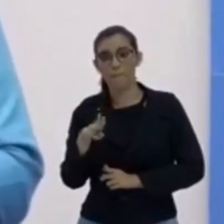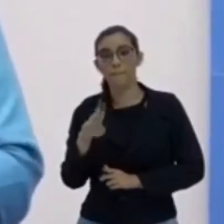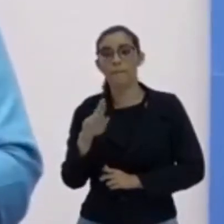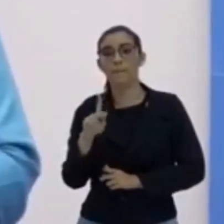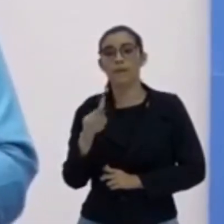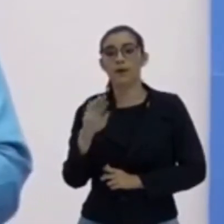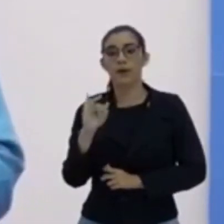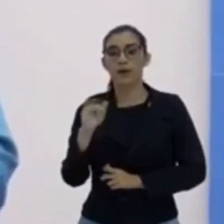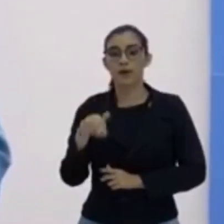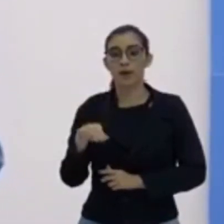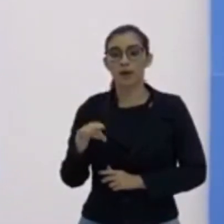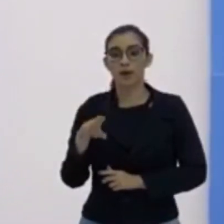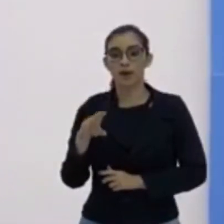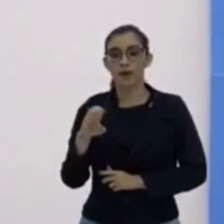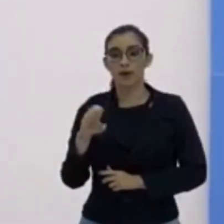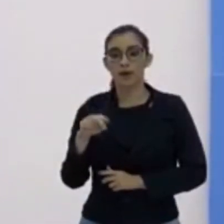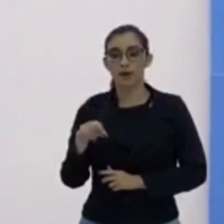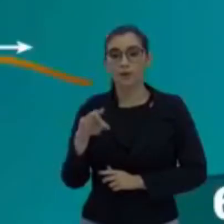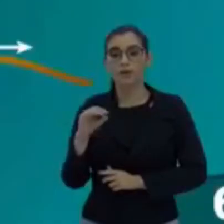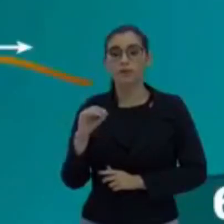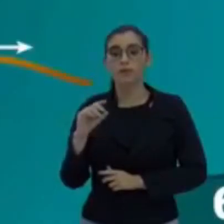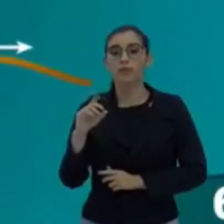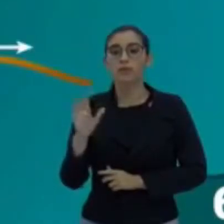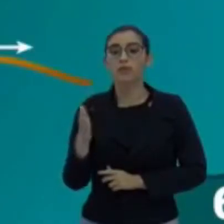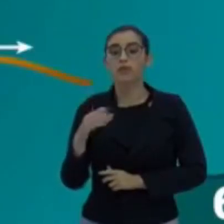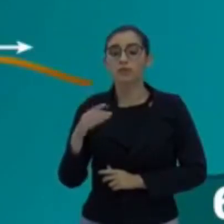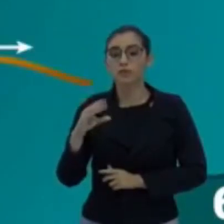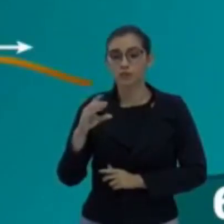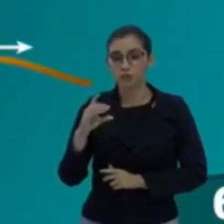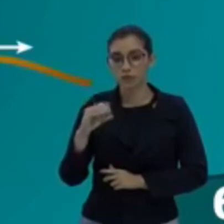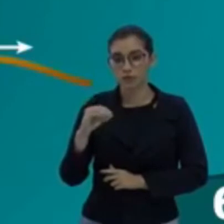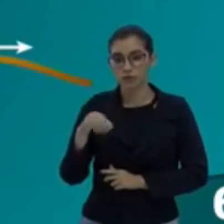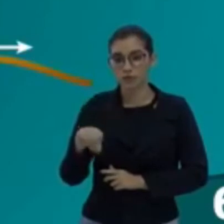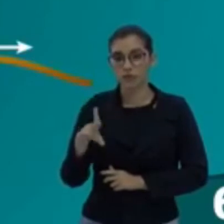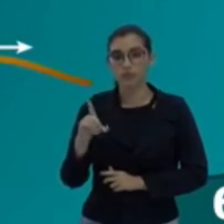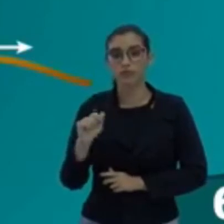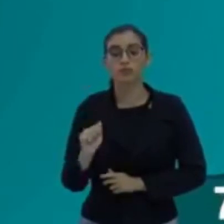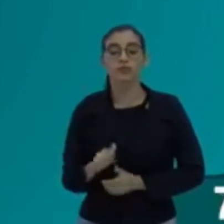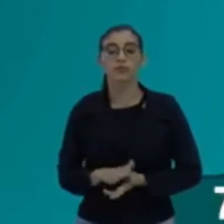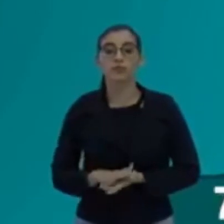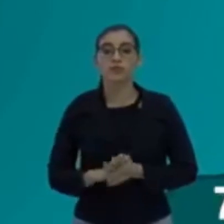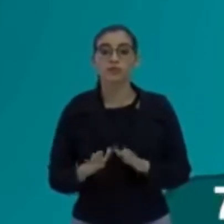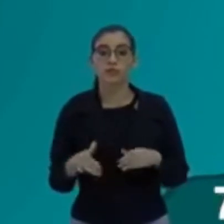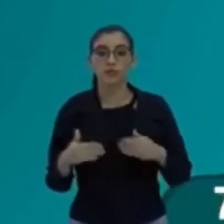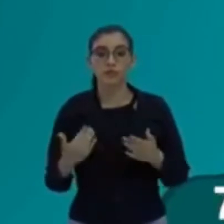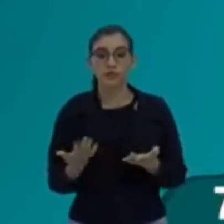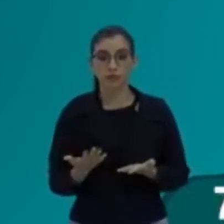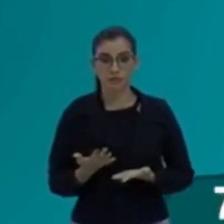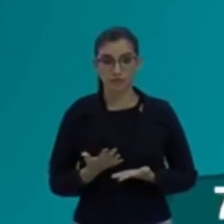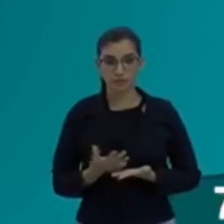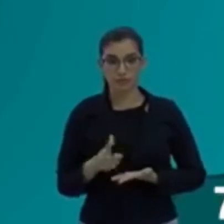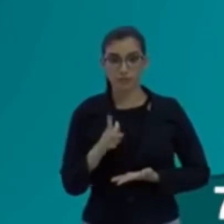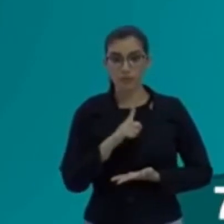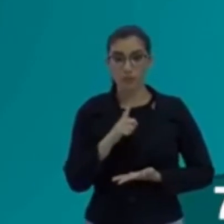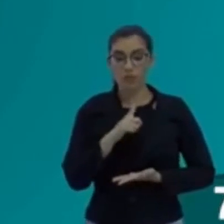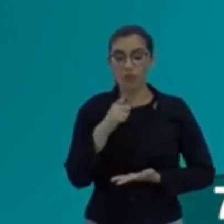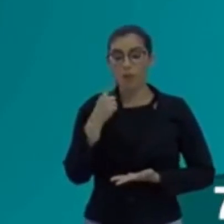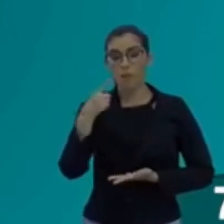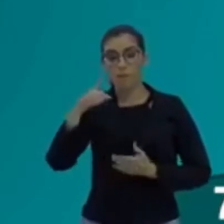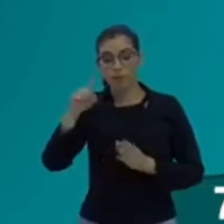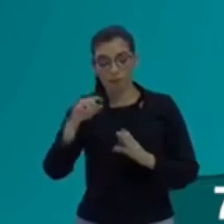Correto isso? Bora para o quadro aprender mais. Então, tenho outra propriedade